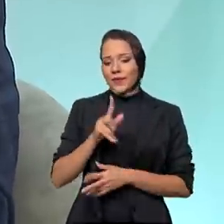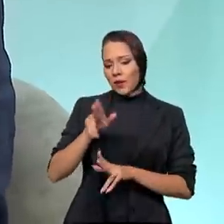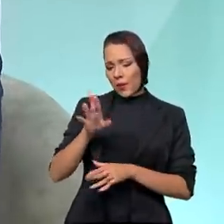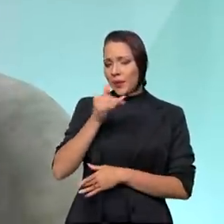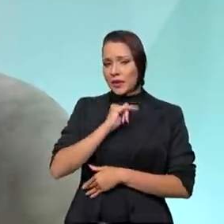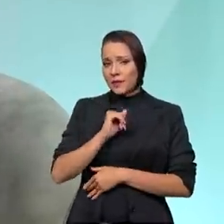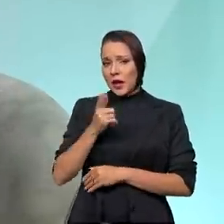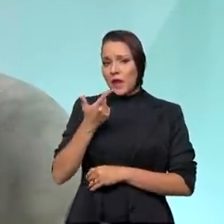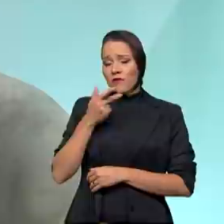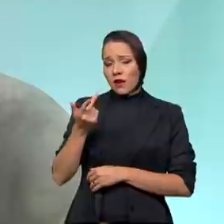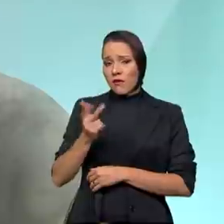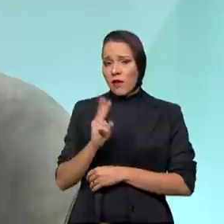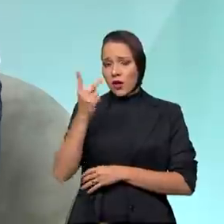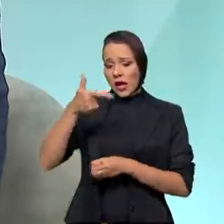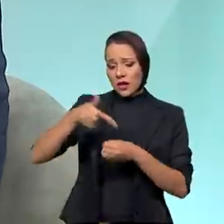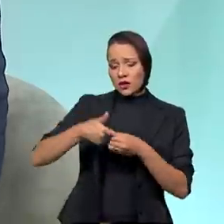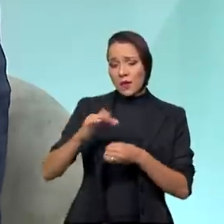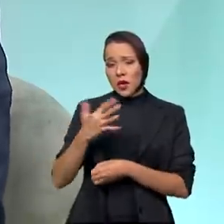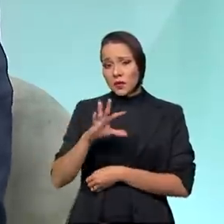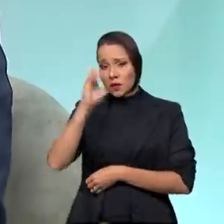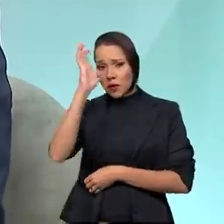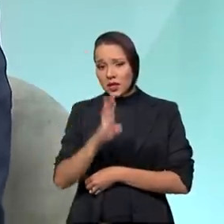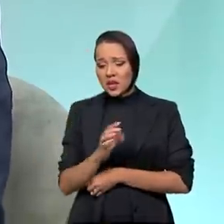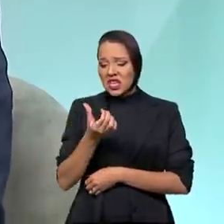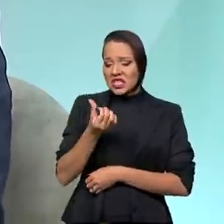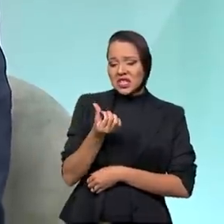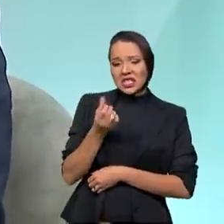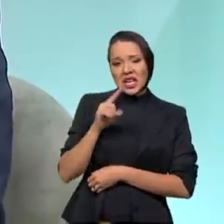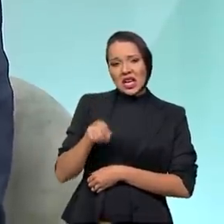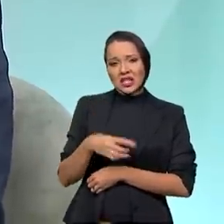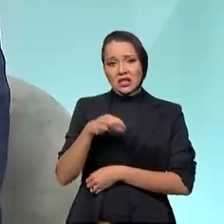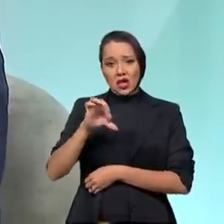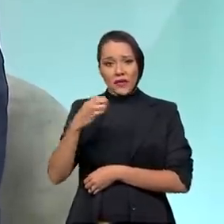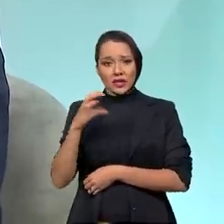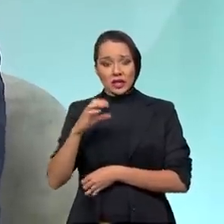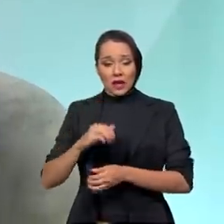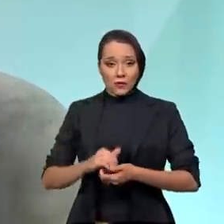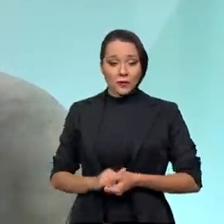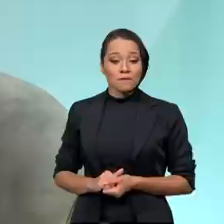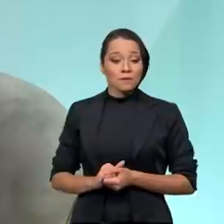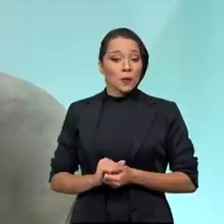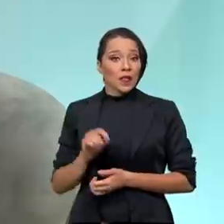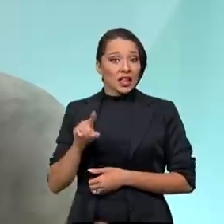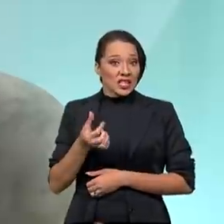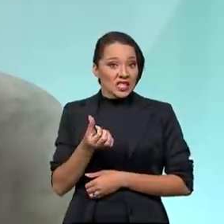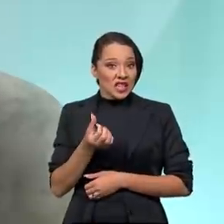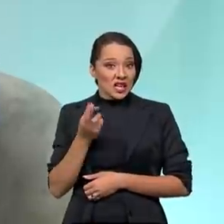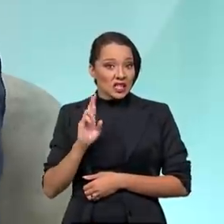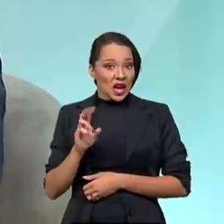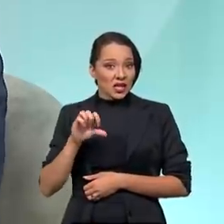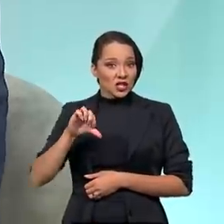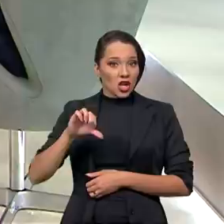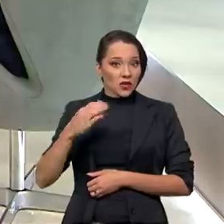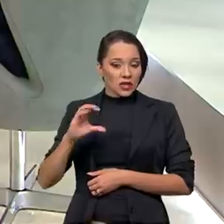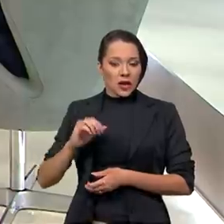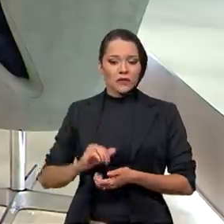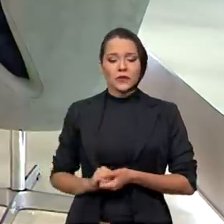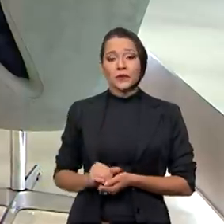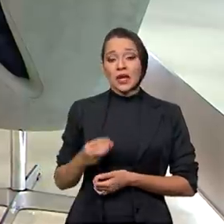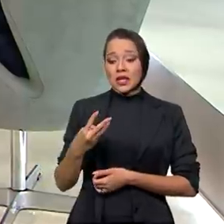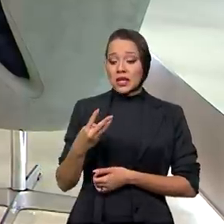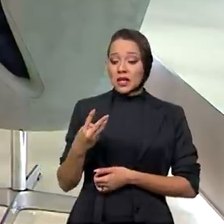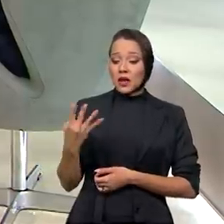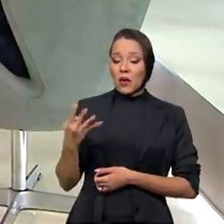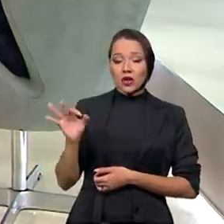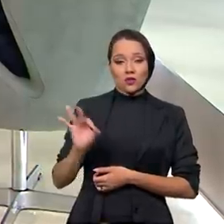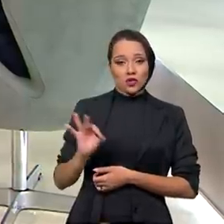anteriormente que o preço da gasolina média no Brasil é de R$ 6,09. Desses R$,09, 34